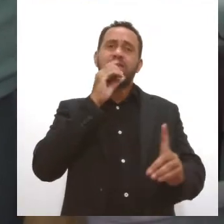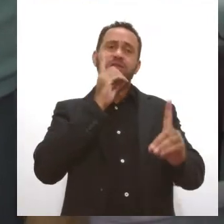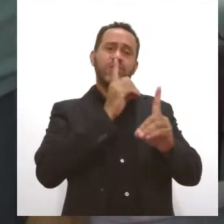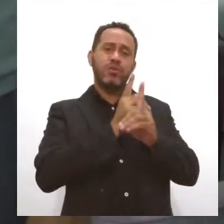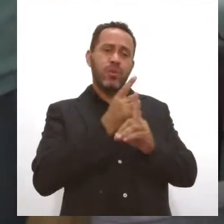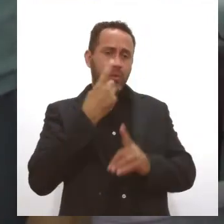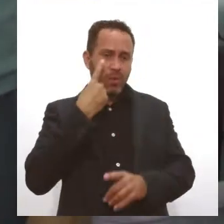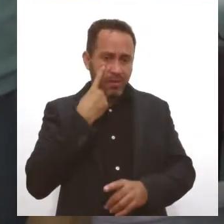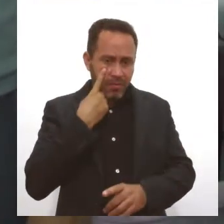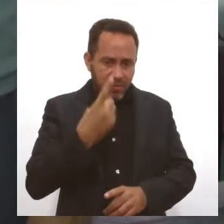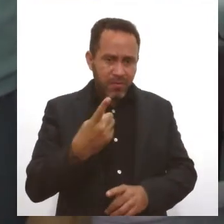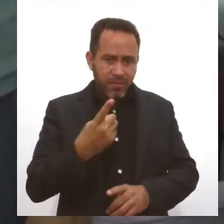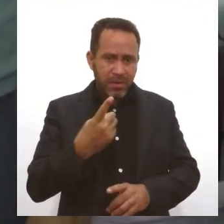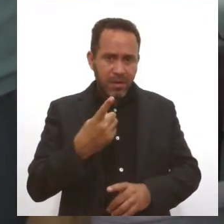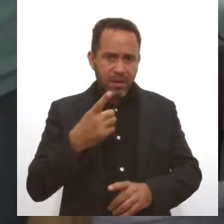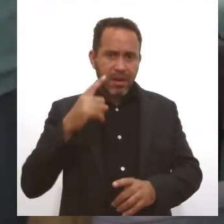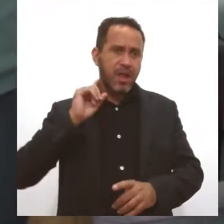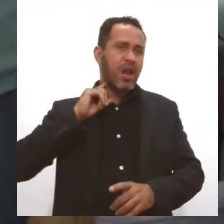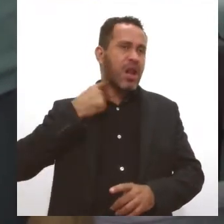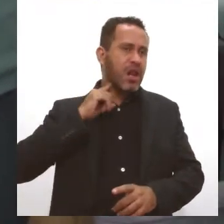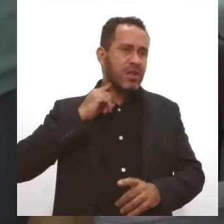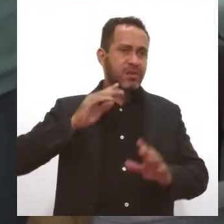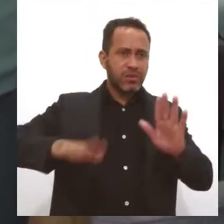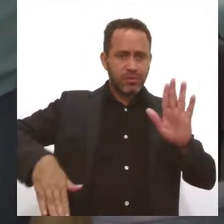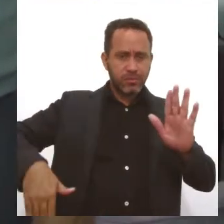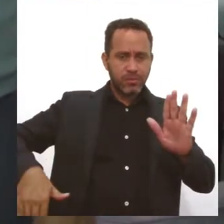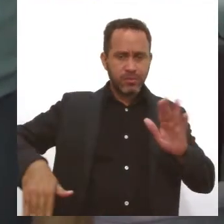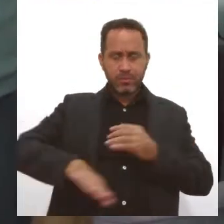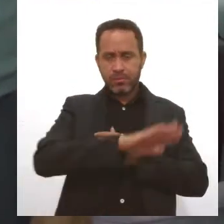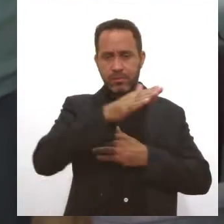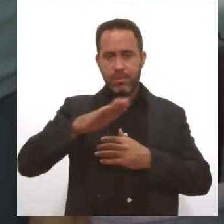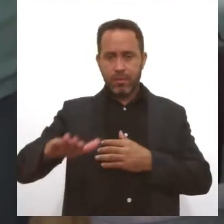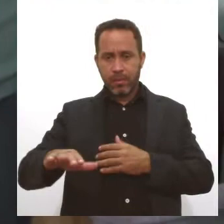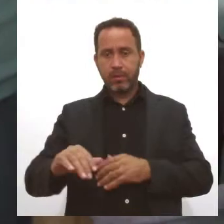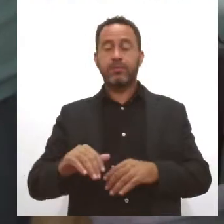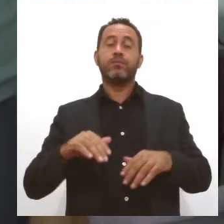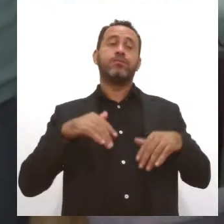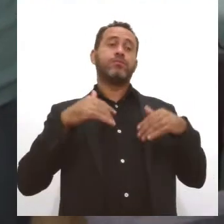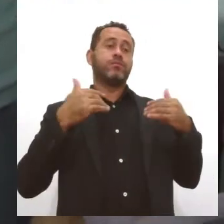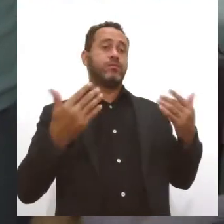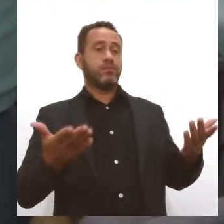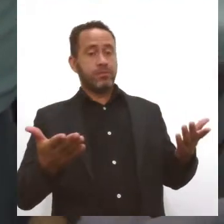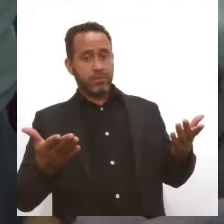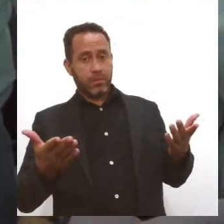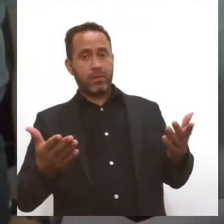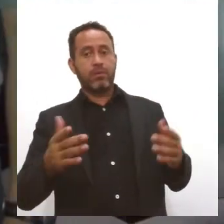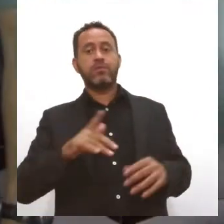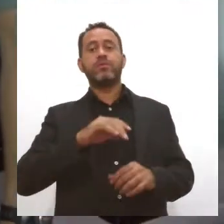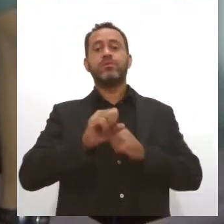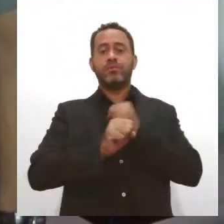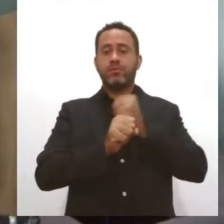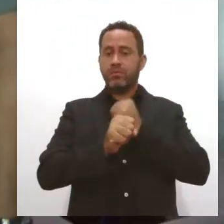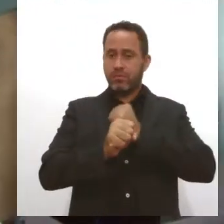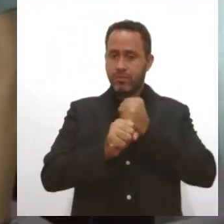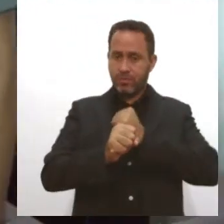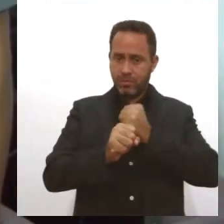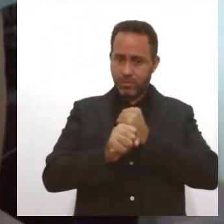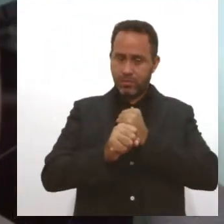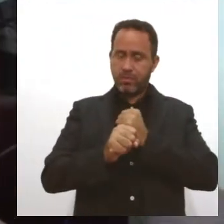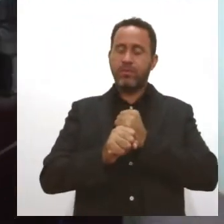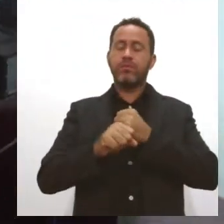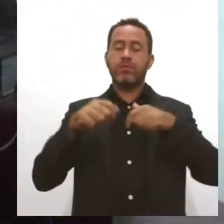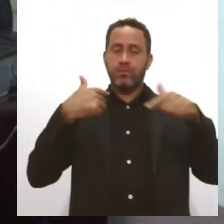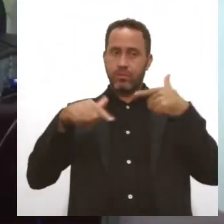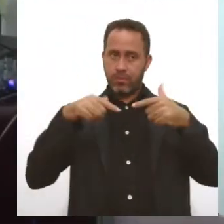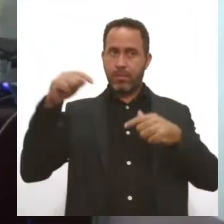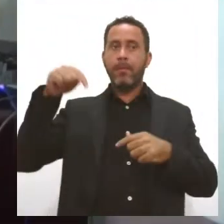lixo no mar ou nas praias? Esse tipo de ação já é realizado há diversos anos aqui pela Capitania dos Portos,